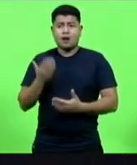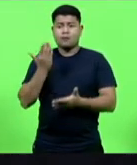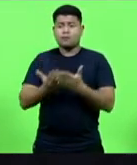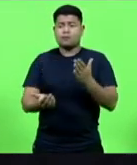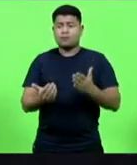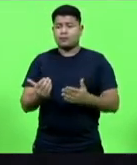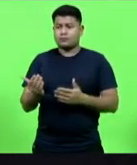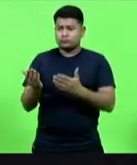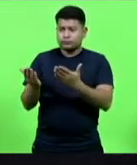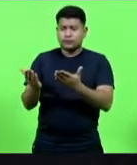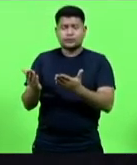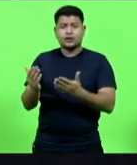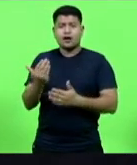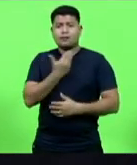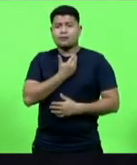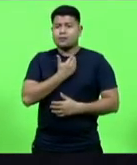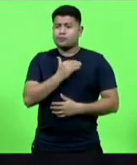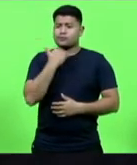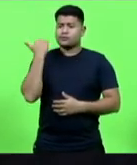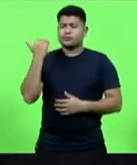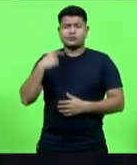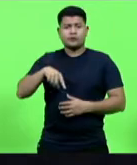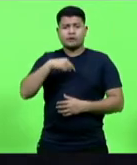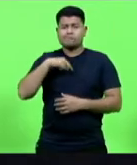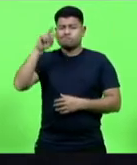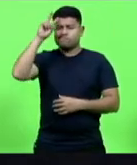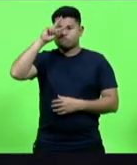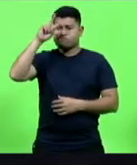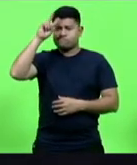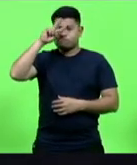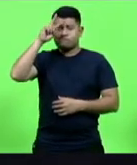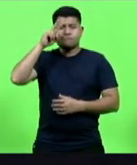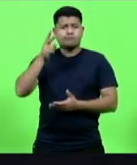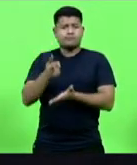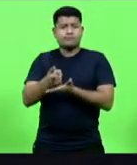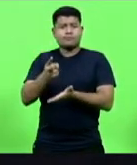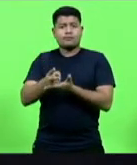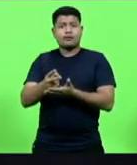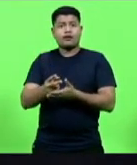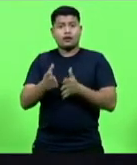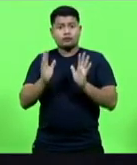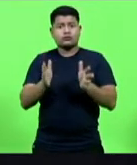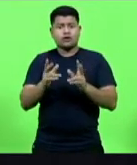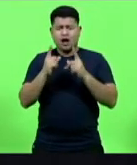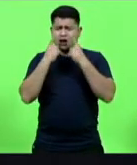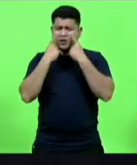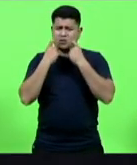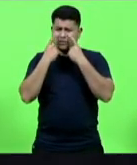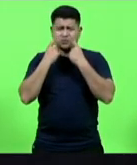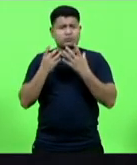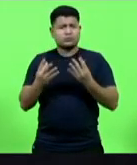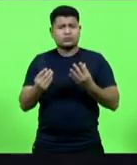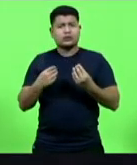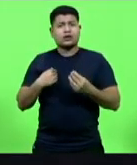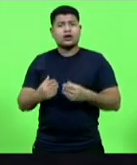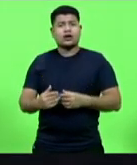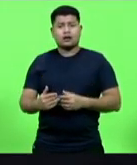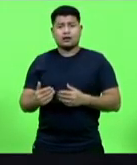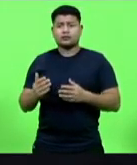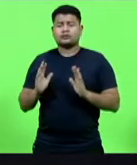quantas vezes nós já, pelo menos eu, chorei na perda de um amigo.